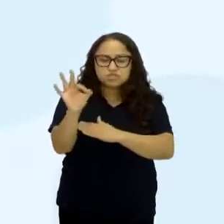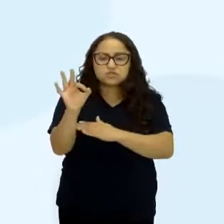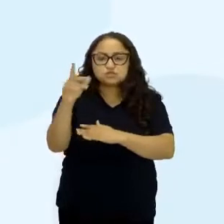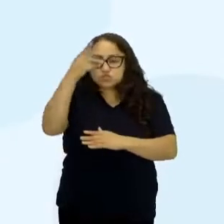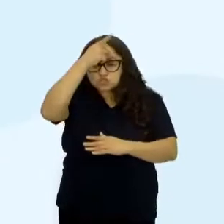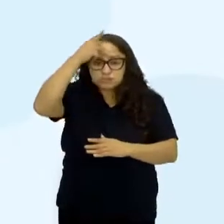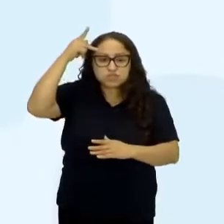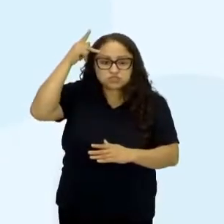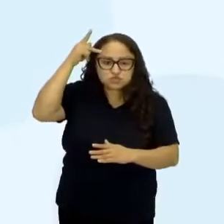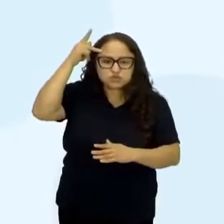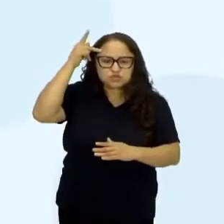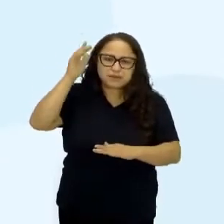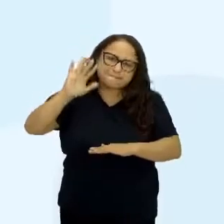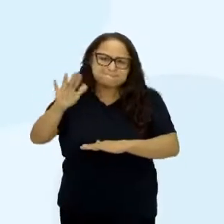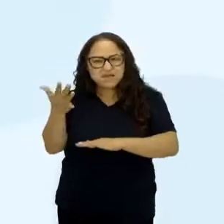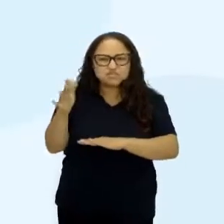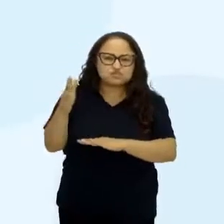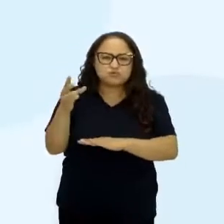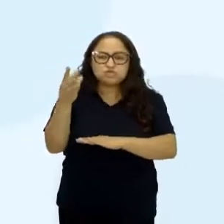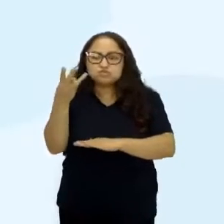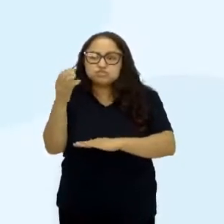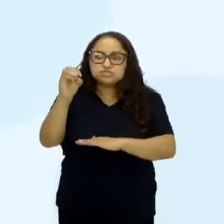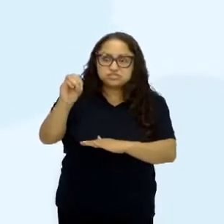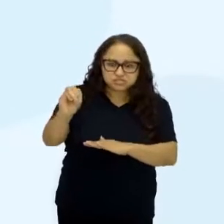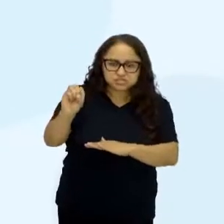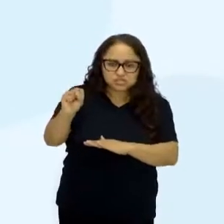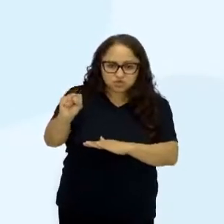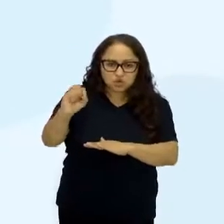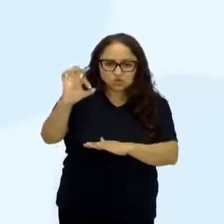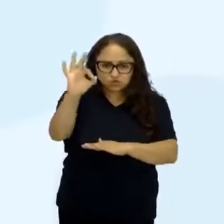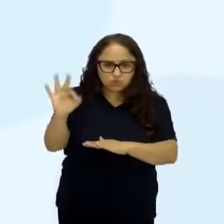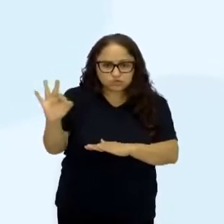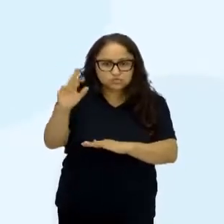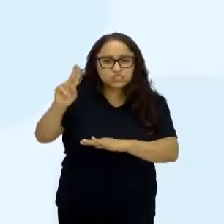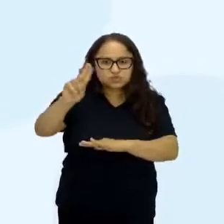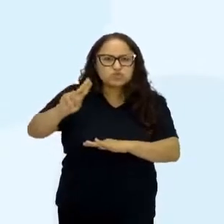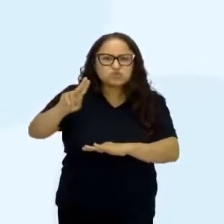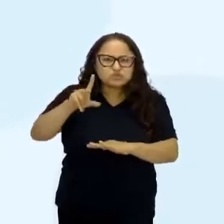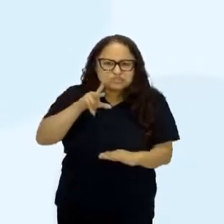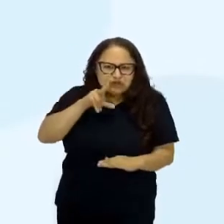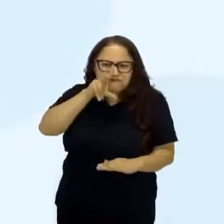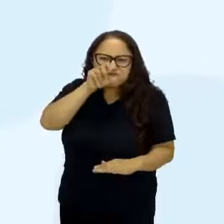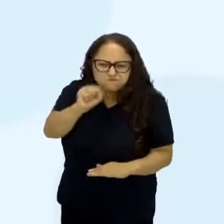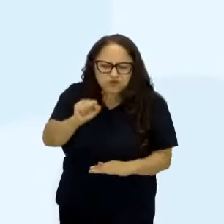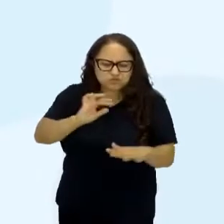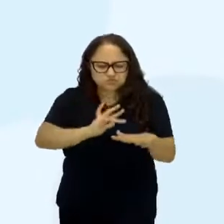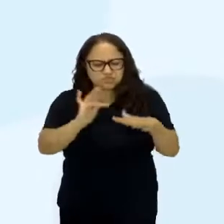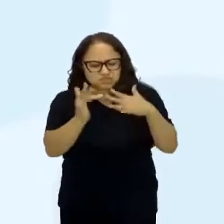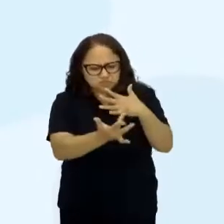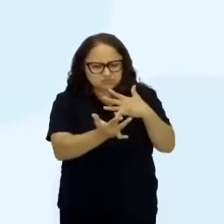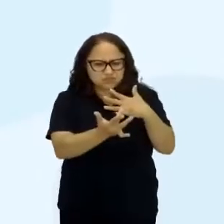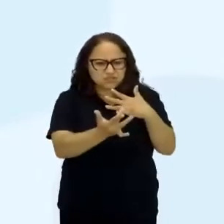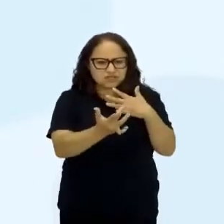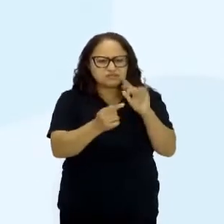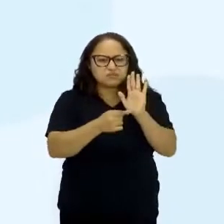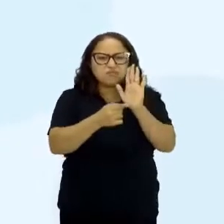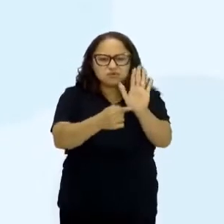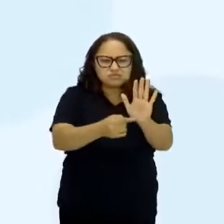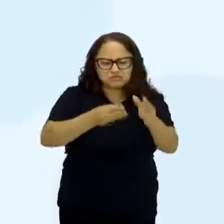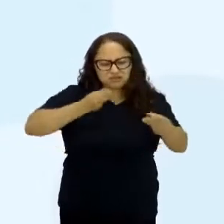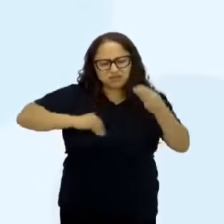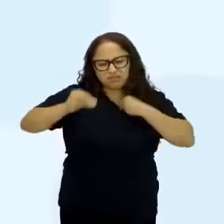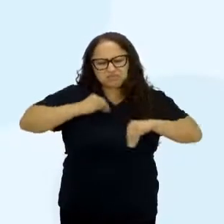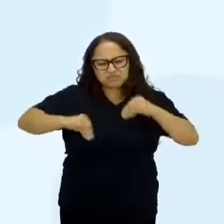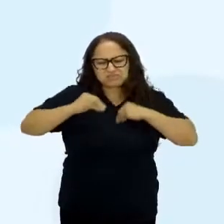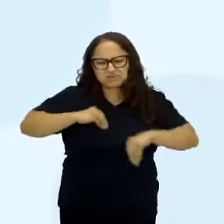moderados e 38% dos que fazem uso intenso de mídias sociais mostraram sinais de depressão